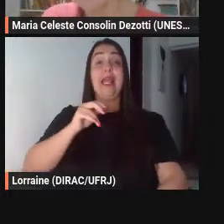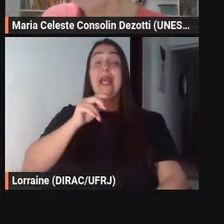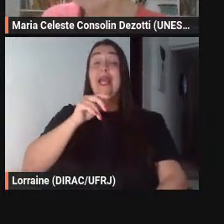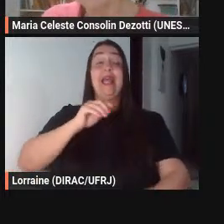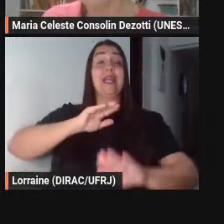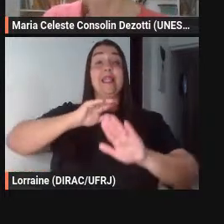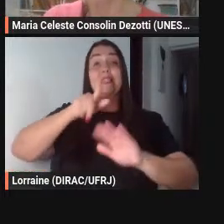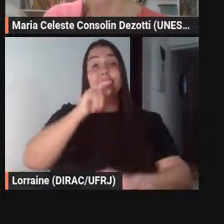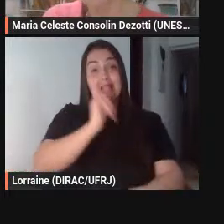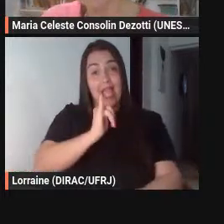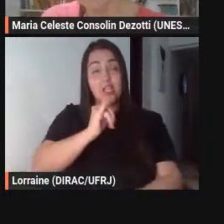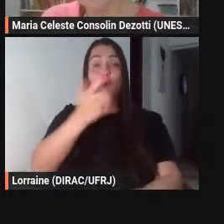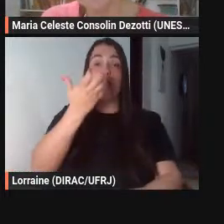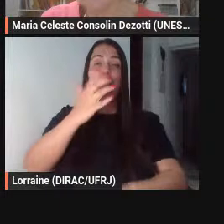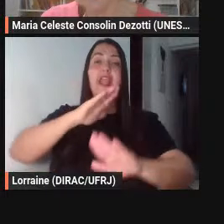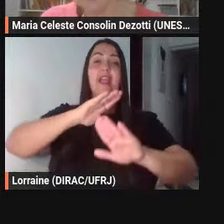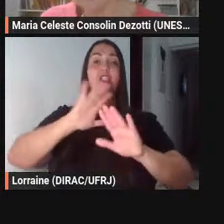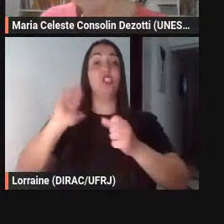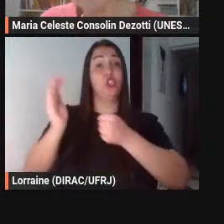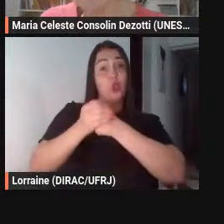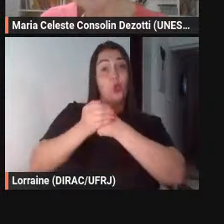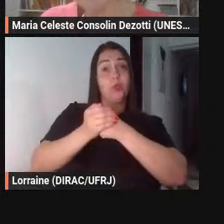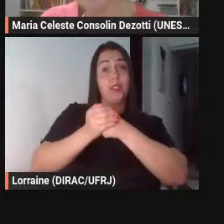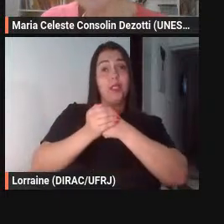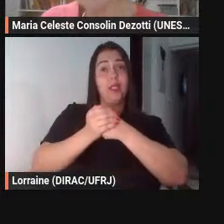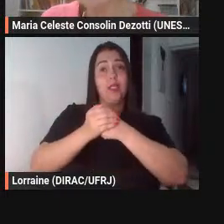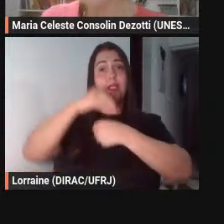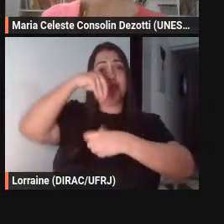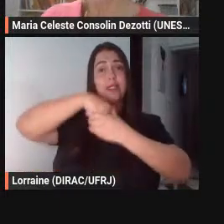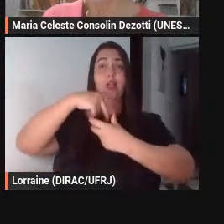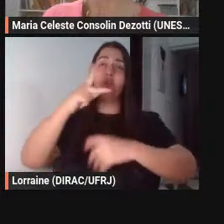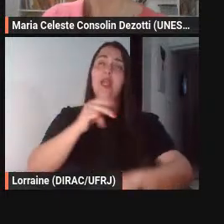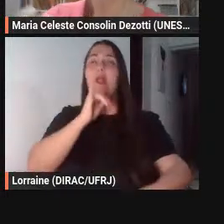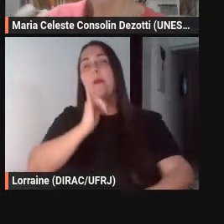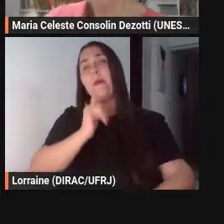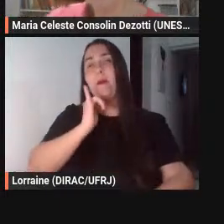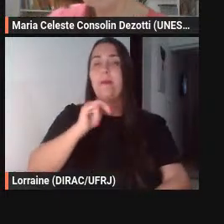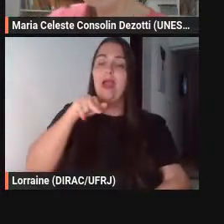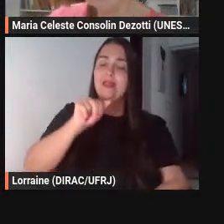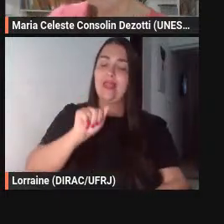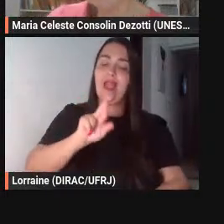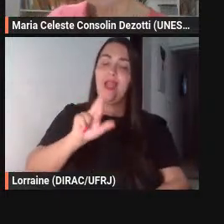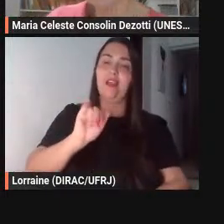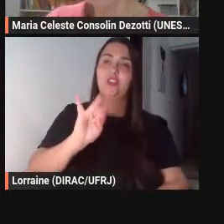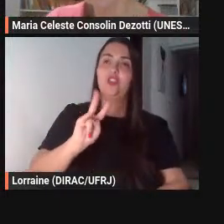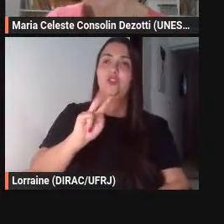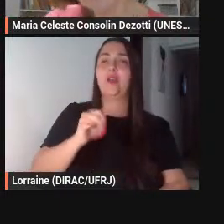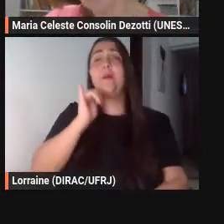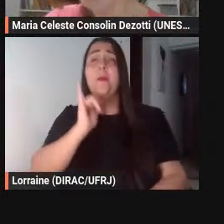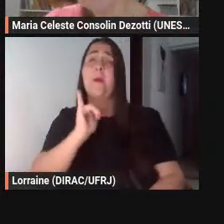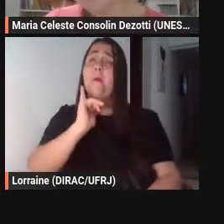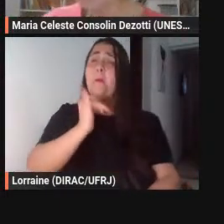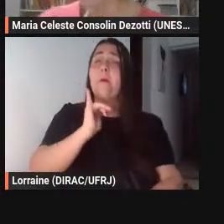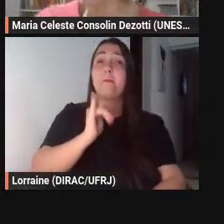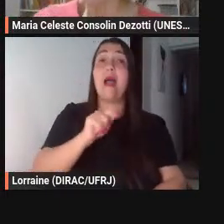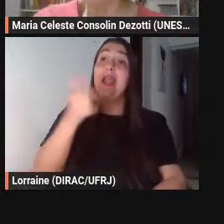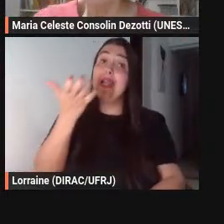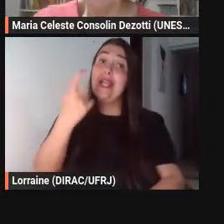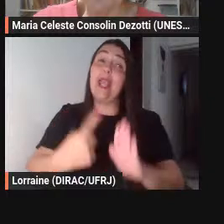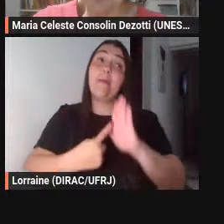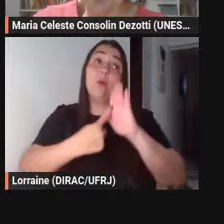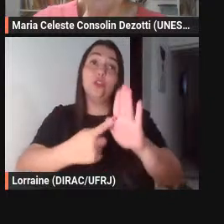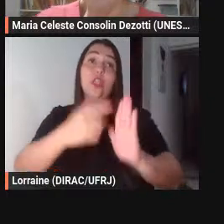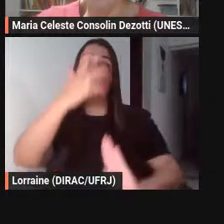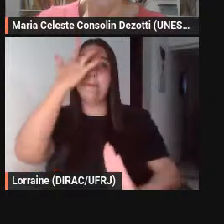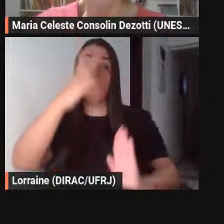atrás da sua narrativa né e mostrar para o ouvinte ou